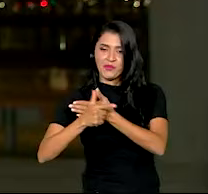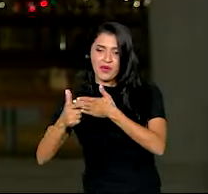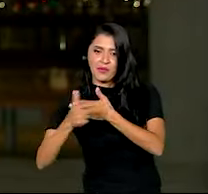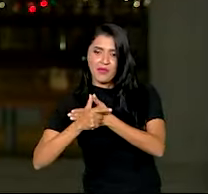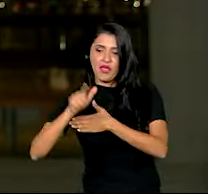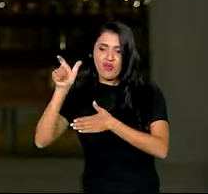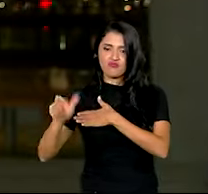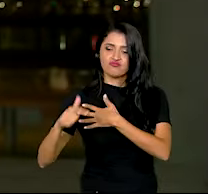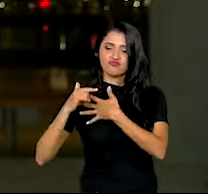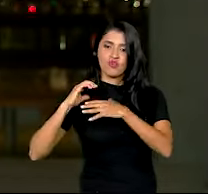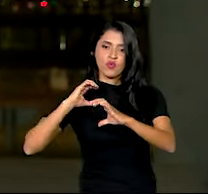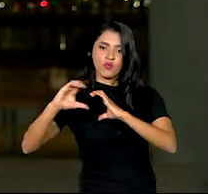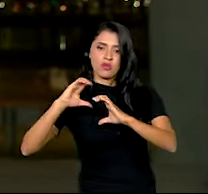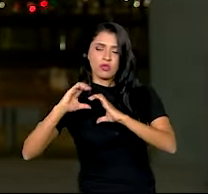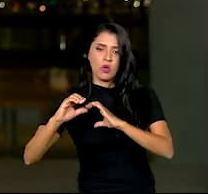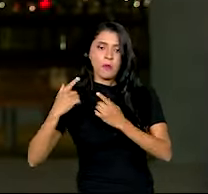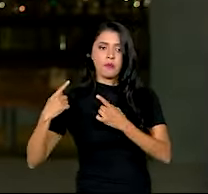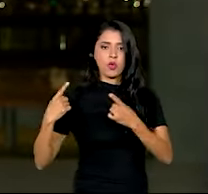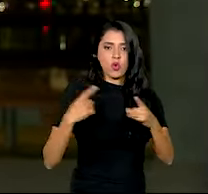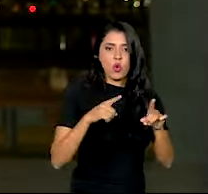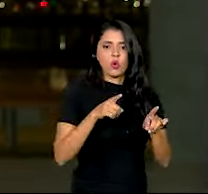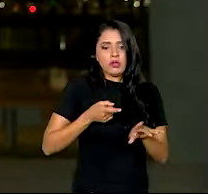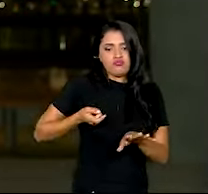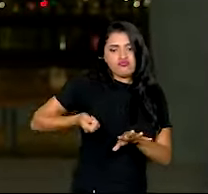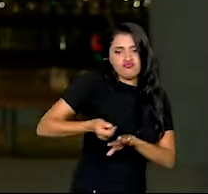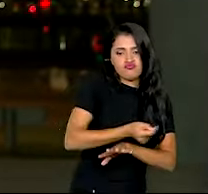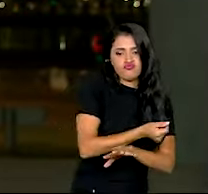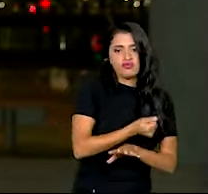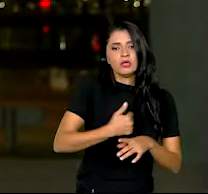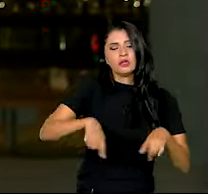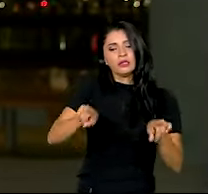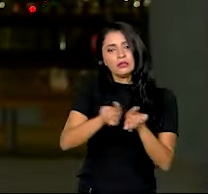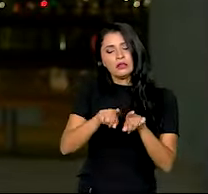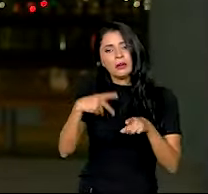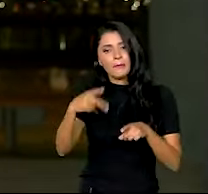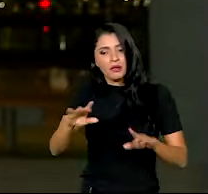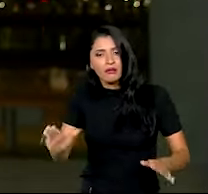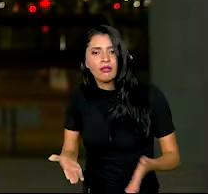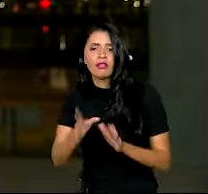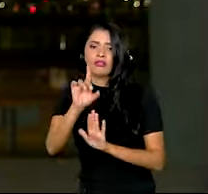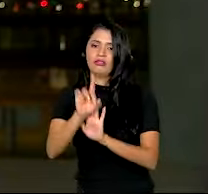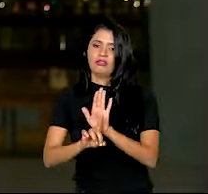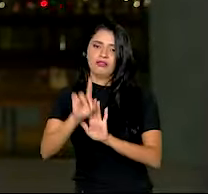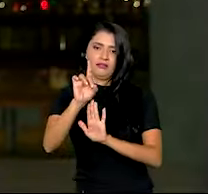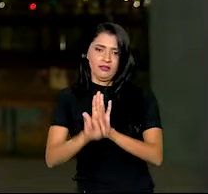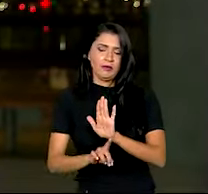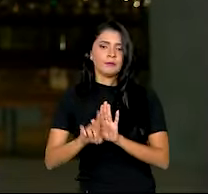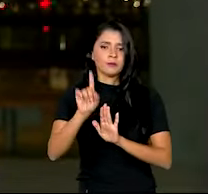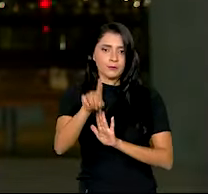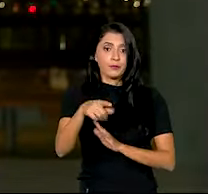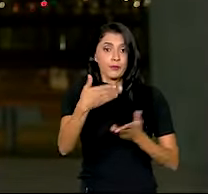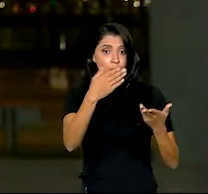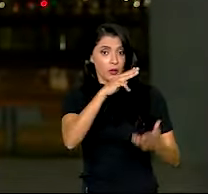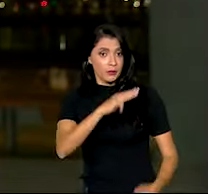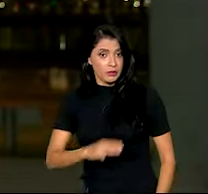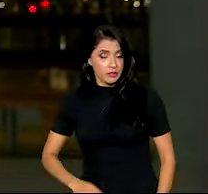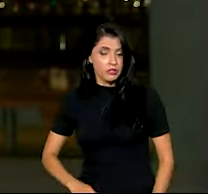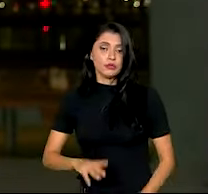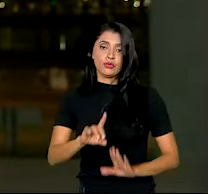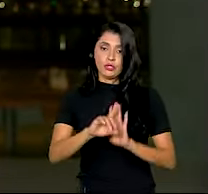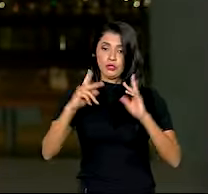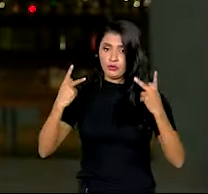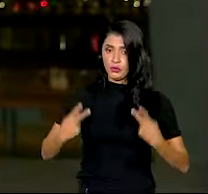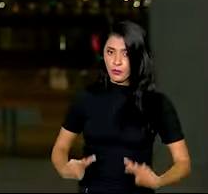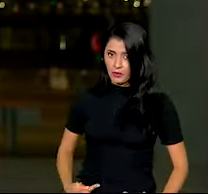comunicadores no enfrentamento à desinformação e na promoção de direitos. Segundo o ministro dos Direitos Humanos e da